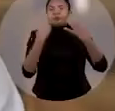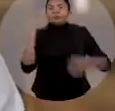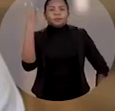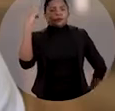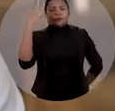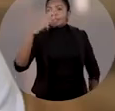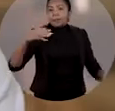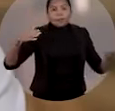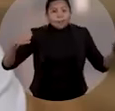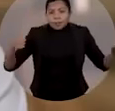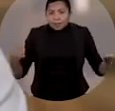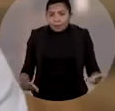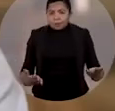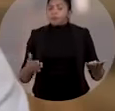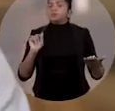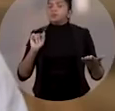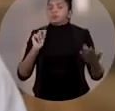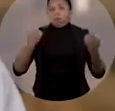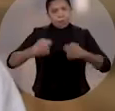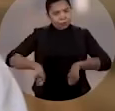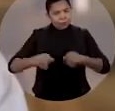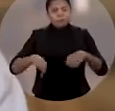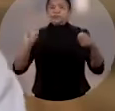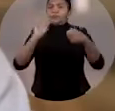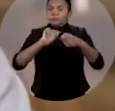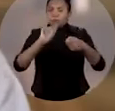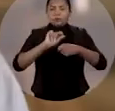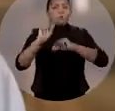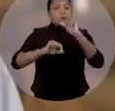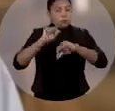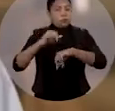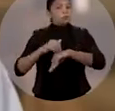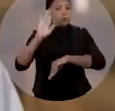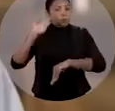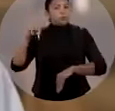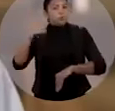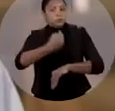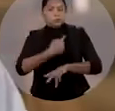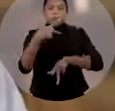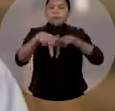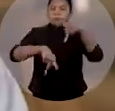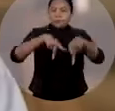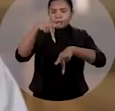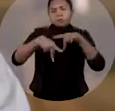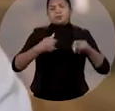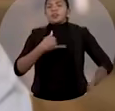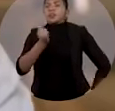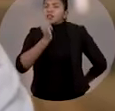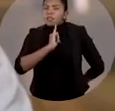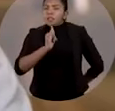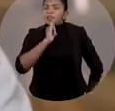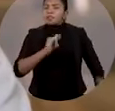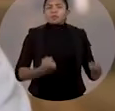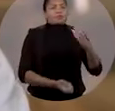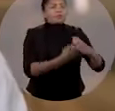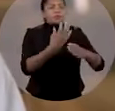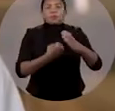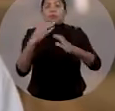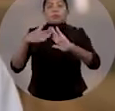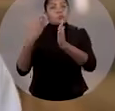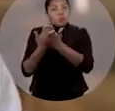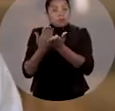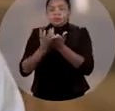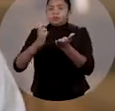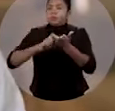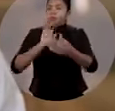Agora, é preciso fazer ainda mais por nossa gente. Por exemplo, levar a escola de tempo